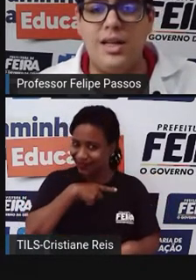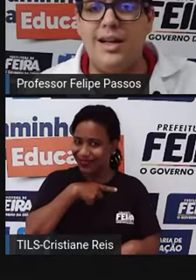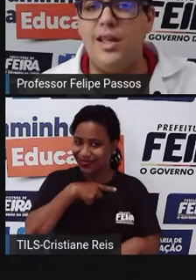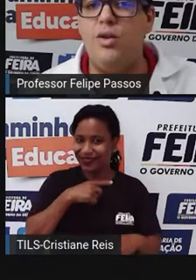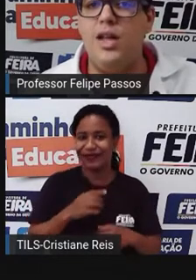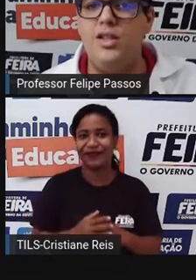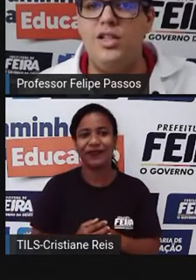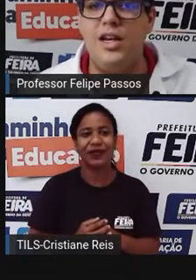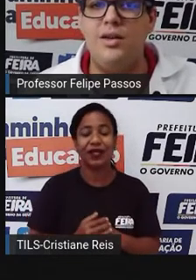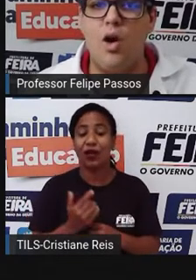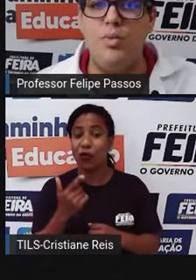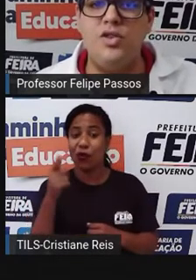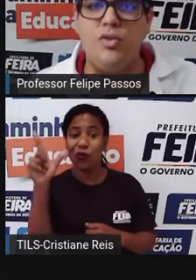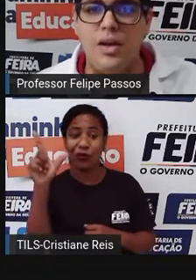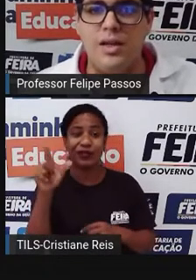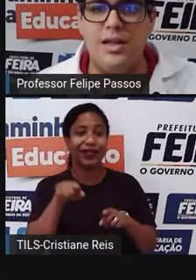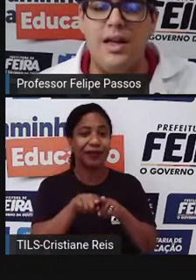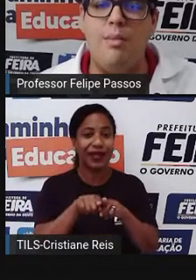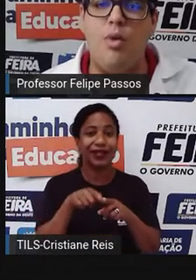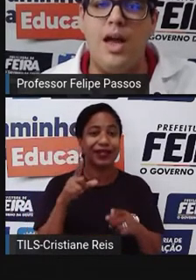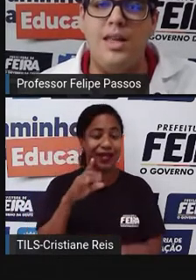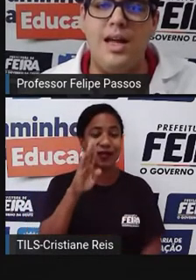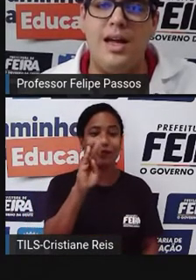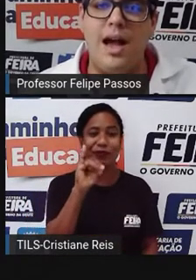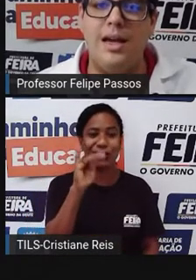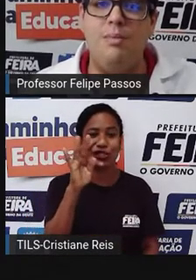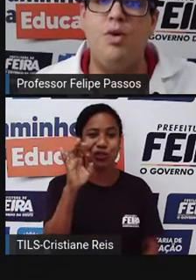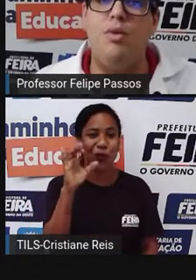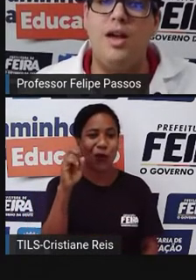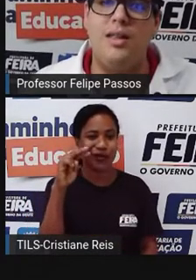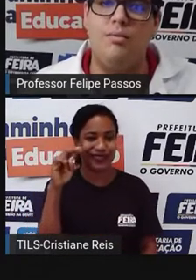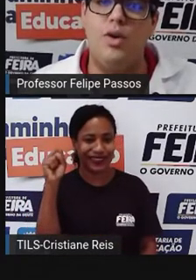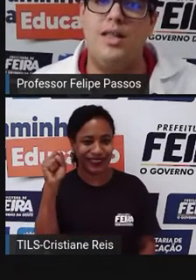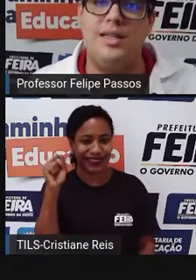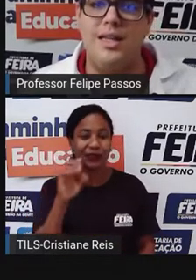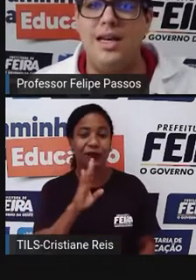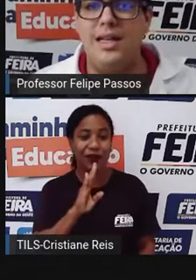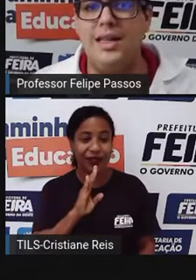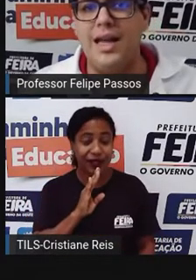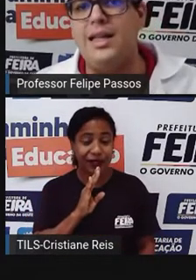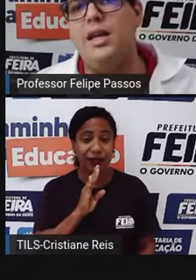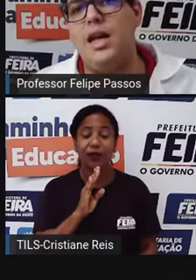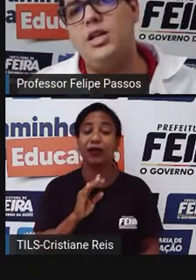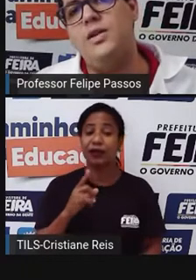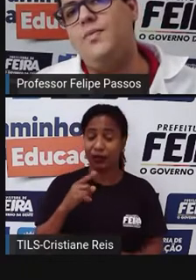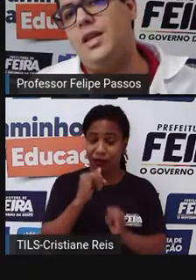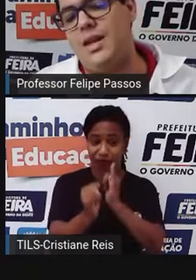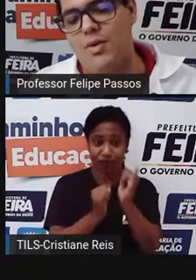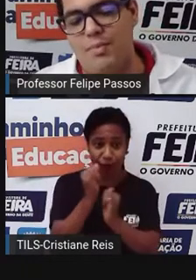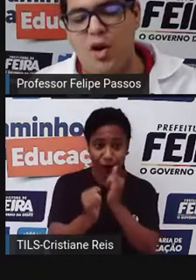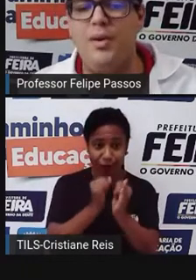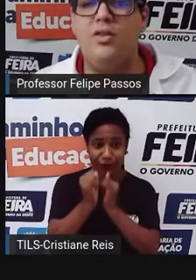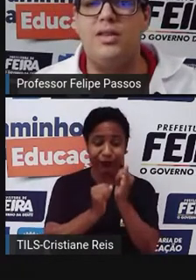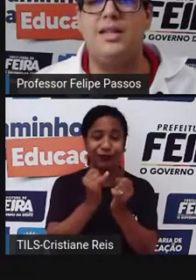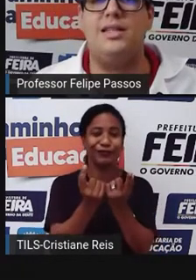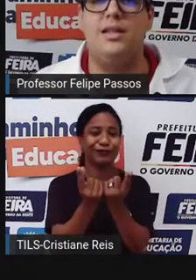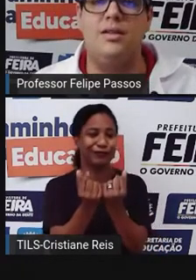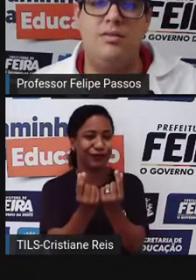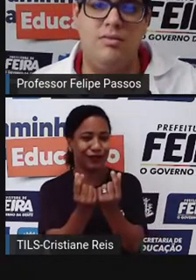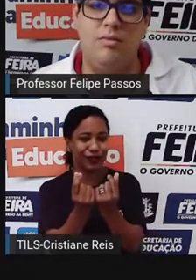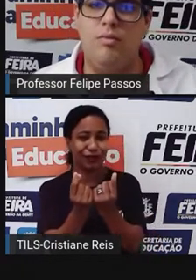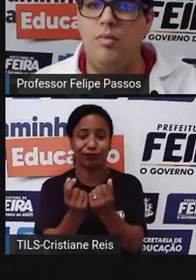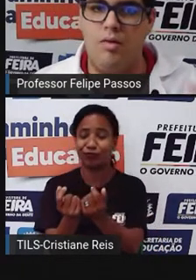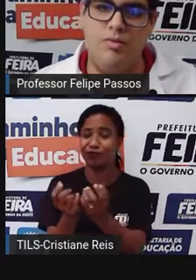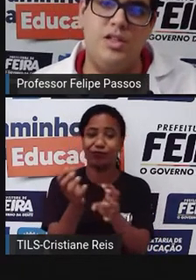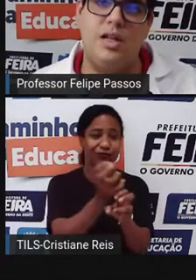uma outra categoria de dinheiro que é o Bitcoin, né? A moeda... criptomoeda. Moedas na internet que tem uma própria cotação,